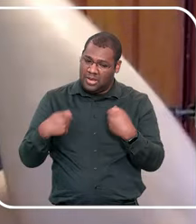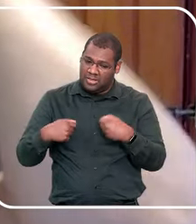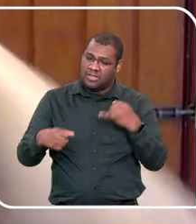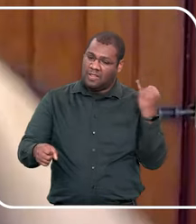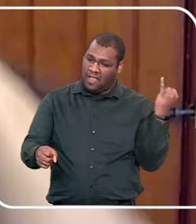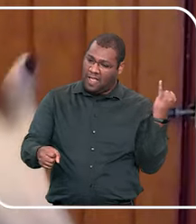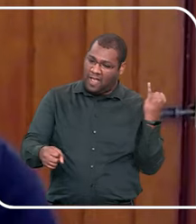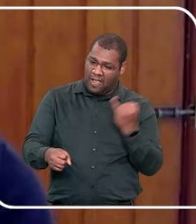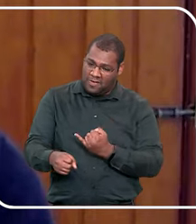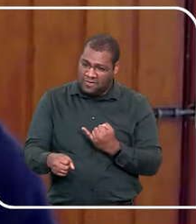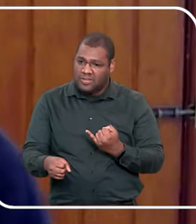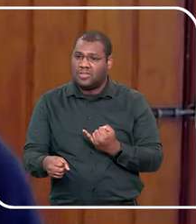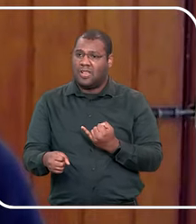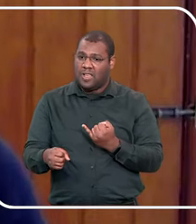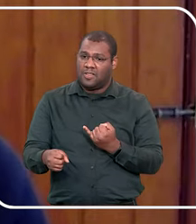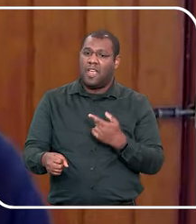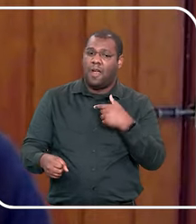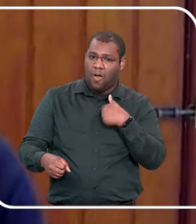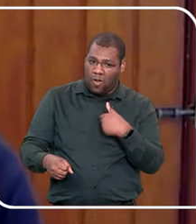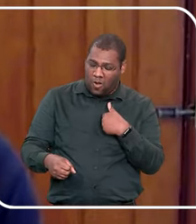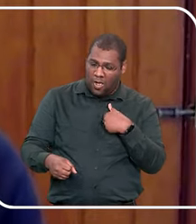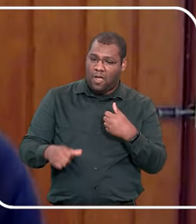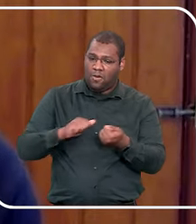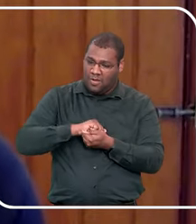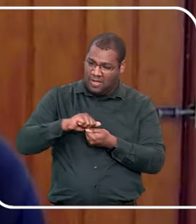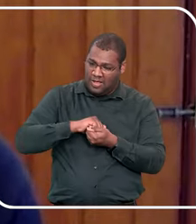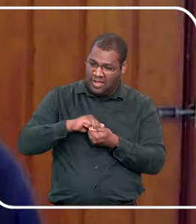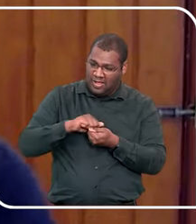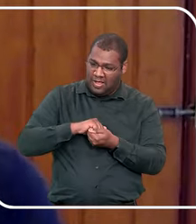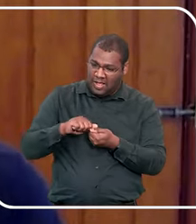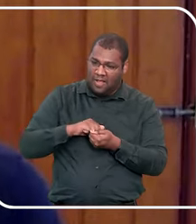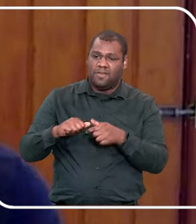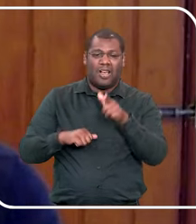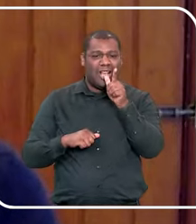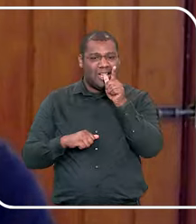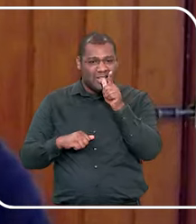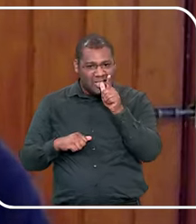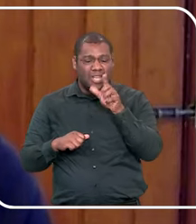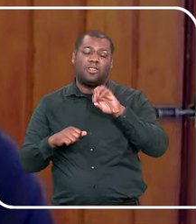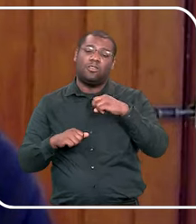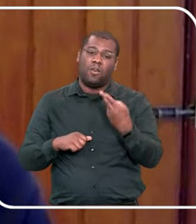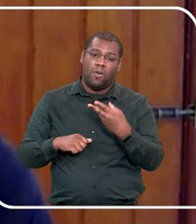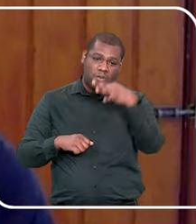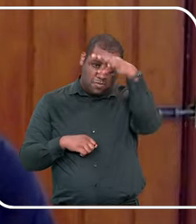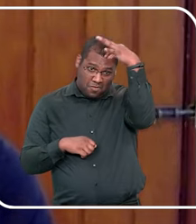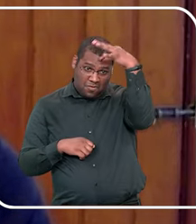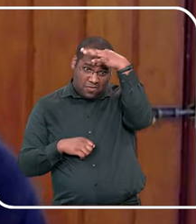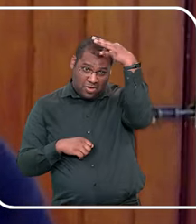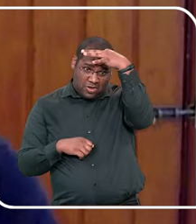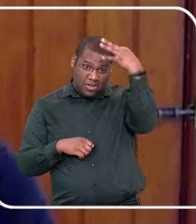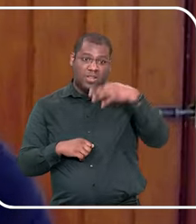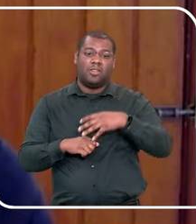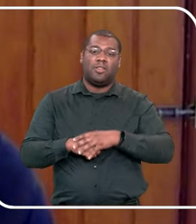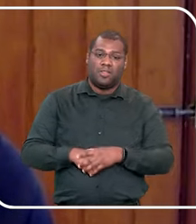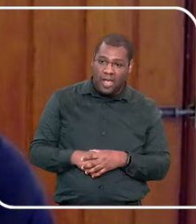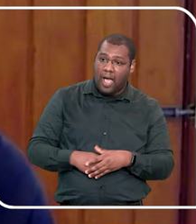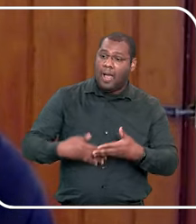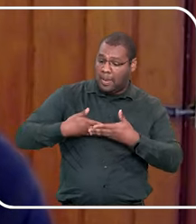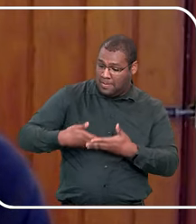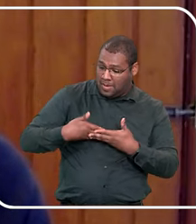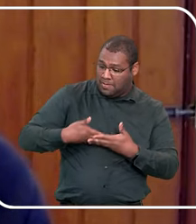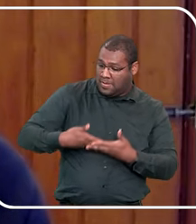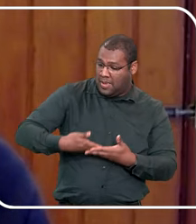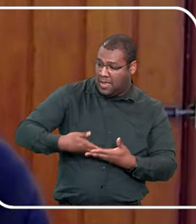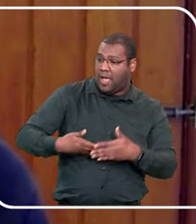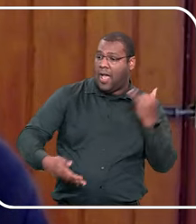nome das partes íntimas sem sentir vergonha, agora eu vou lavar o seu pênis, que a gente chama de pipiu, dá licença, é uma parte que eu vou